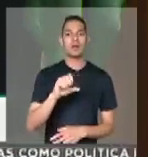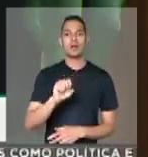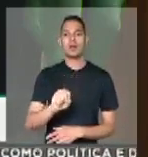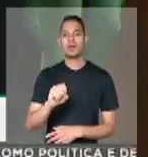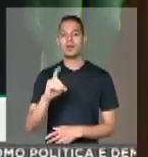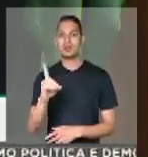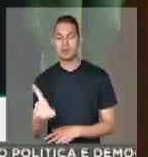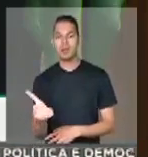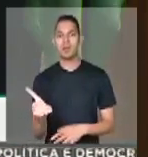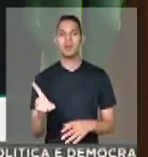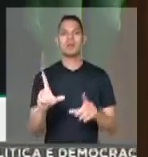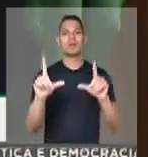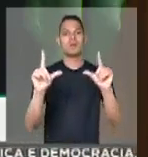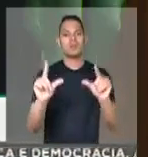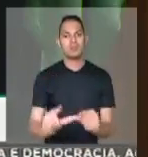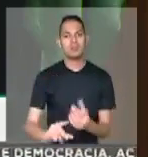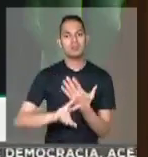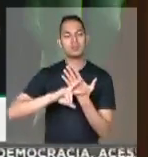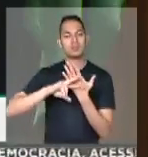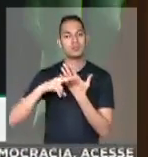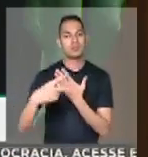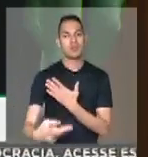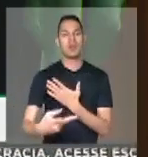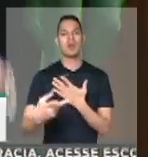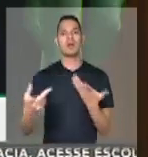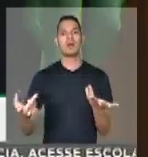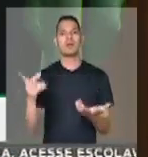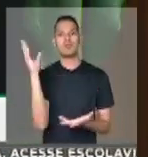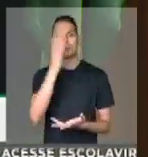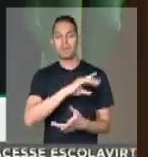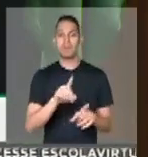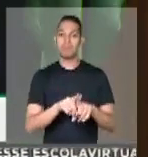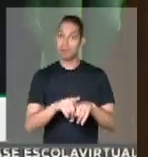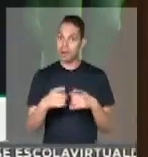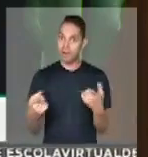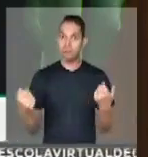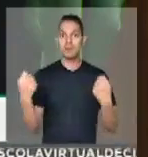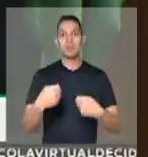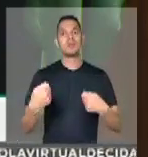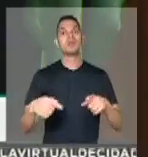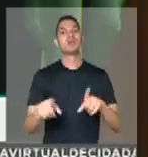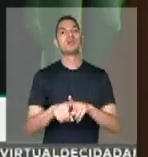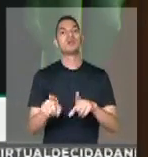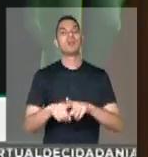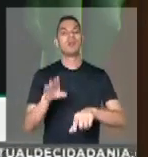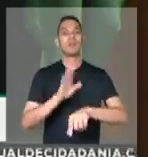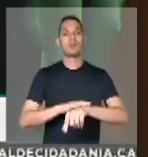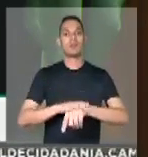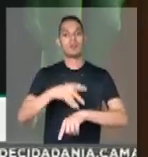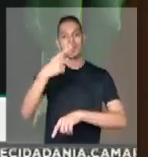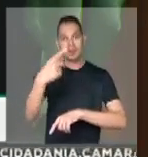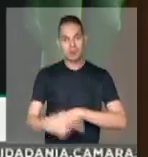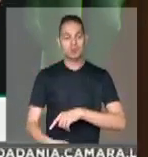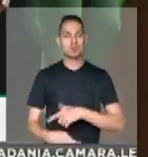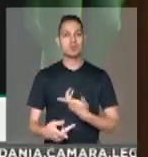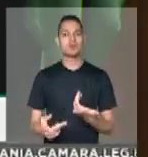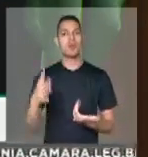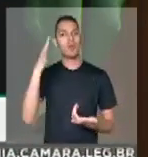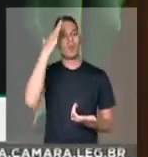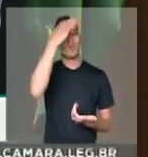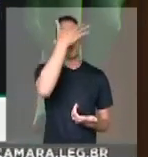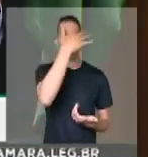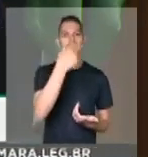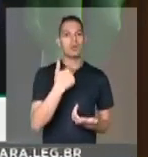minimizaram os efeitos perversos dessa proposta. Mas não poderíamos passar por esse momento, como se aqueles